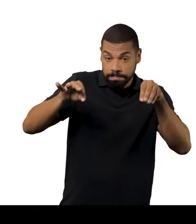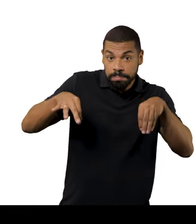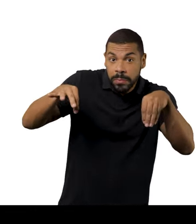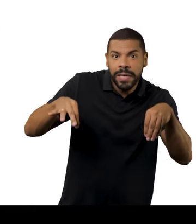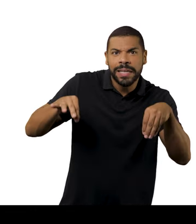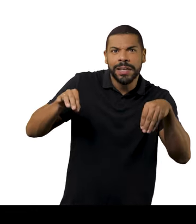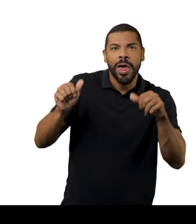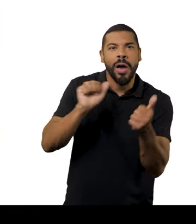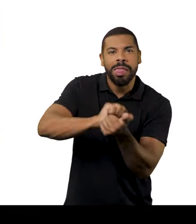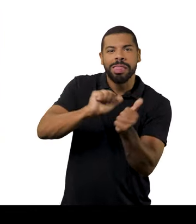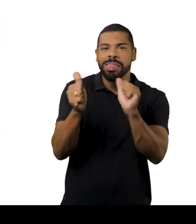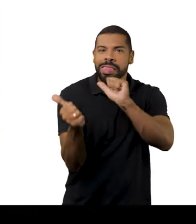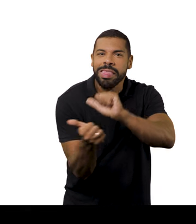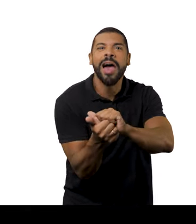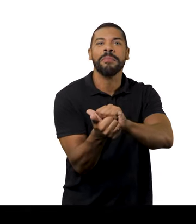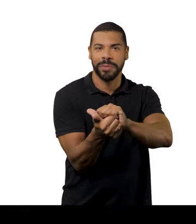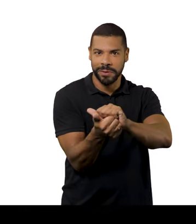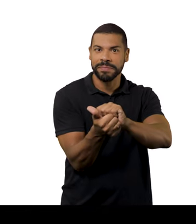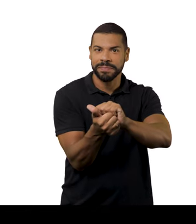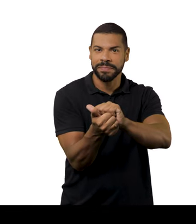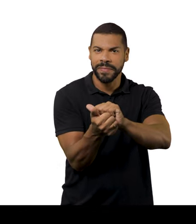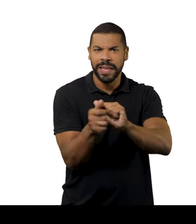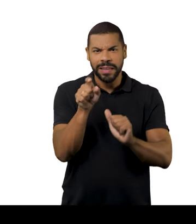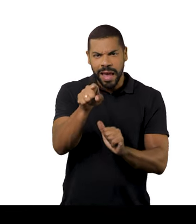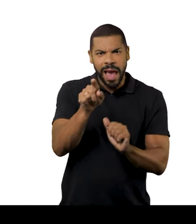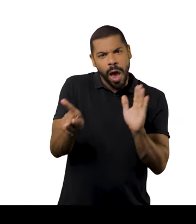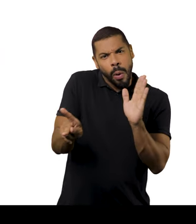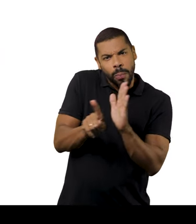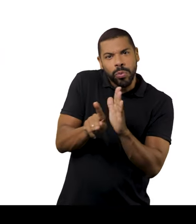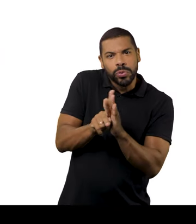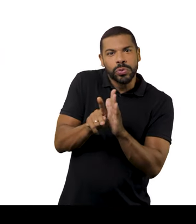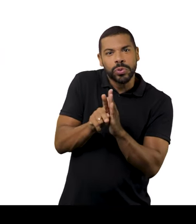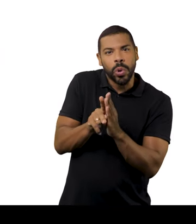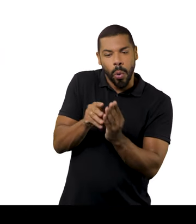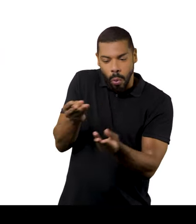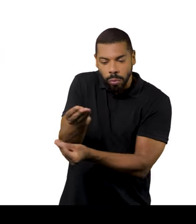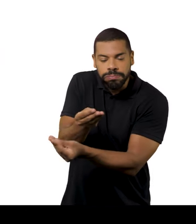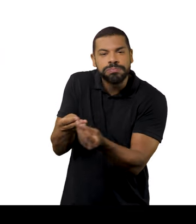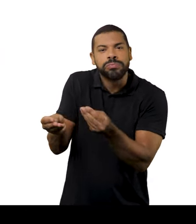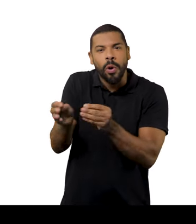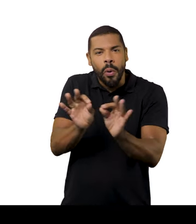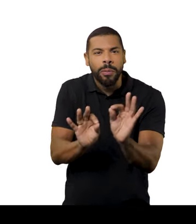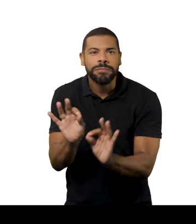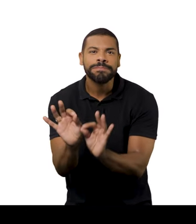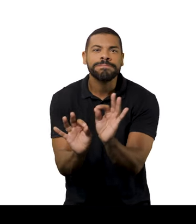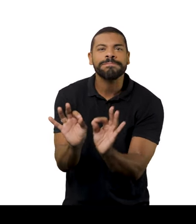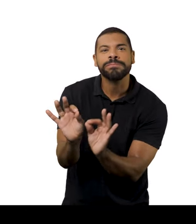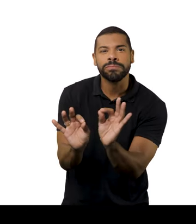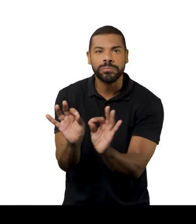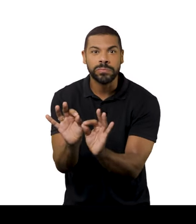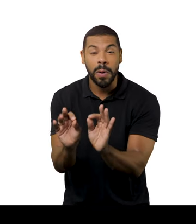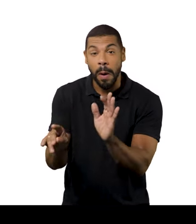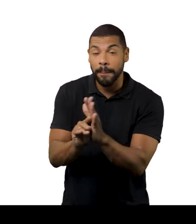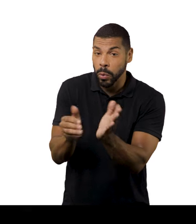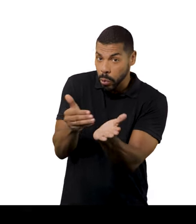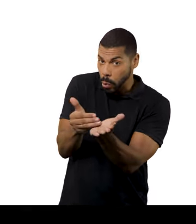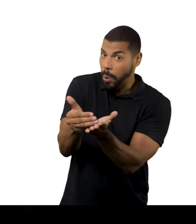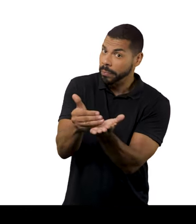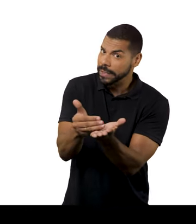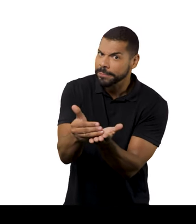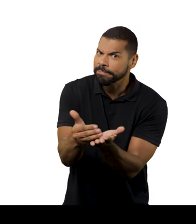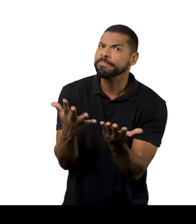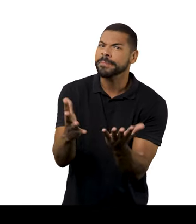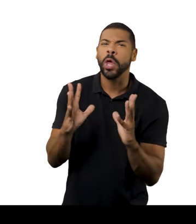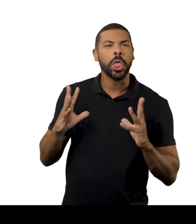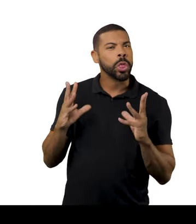Foi totalmente coberta pela terra. E elas se reinventaram a partir do bordado. Então fazer essa ponte. Trazer a obra do IBAM para Barra